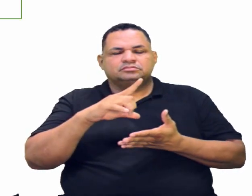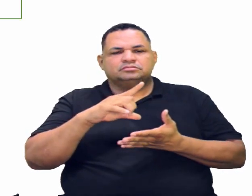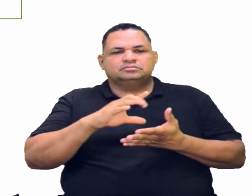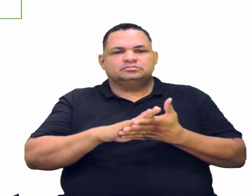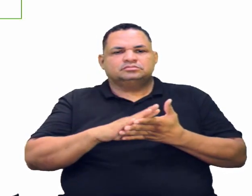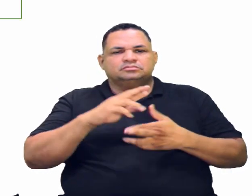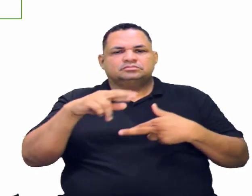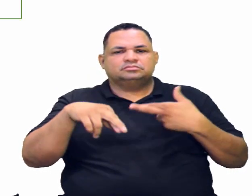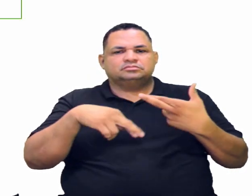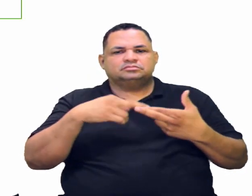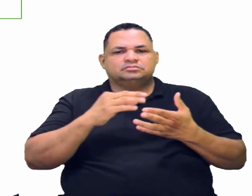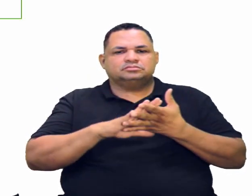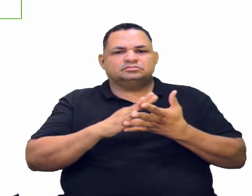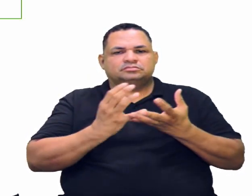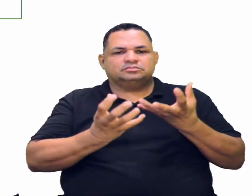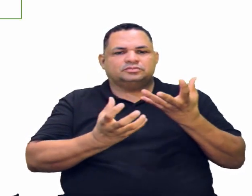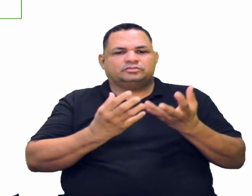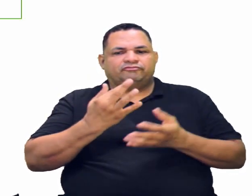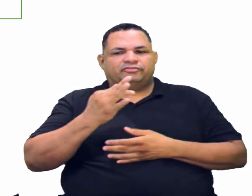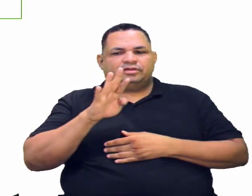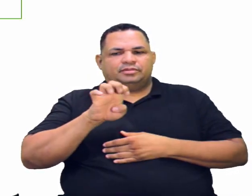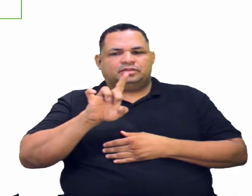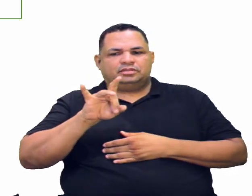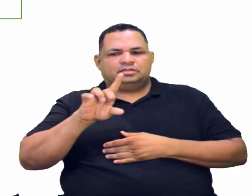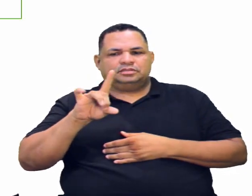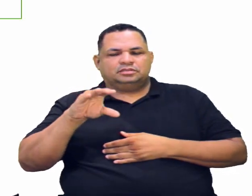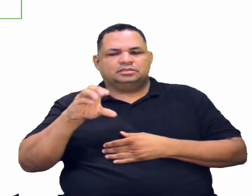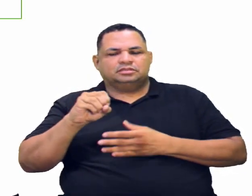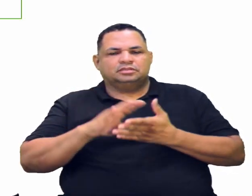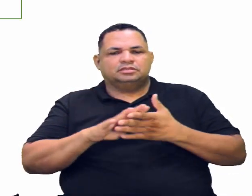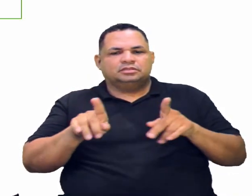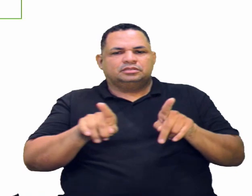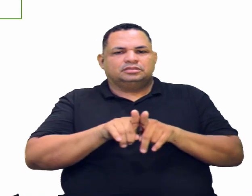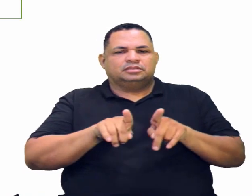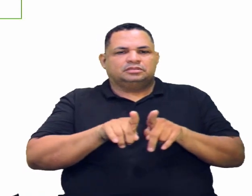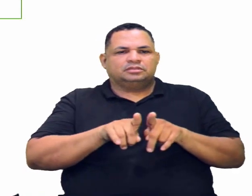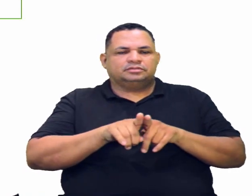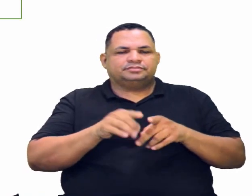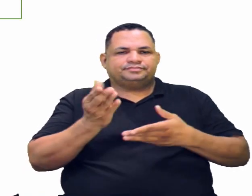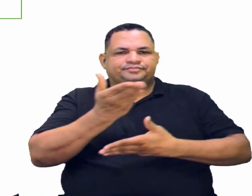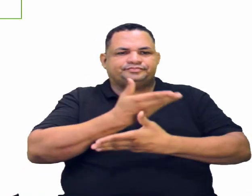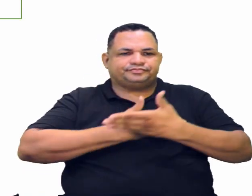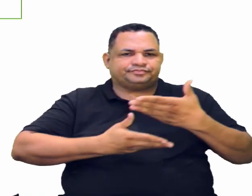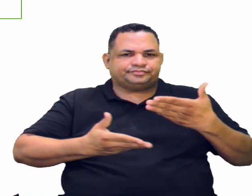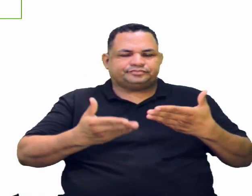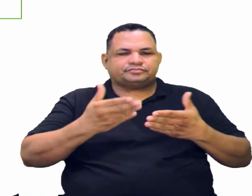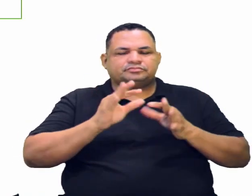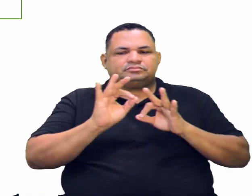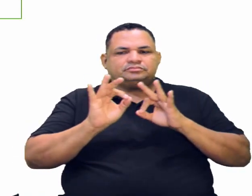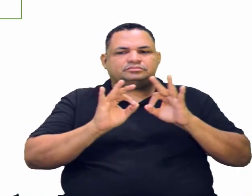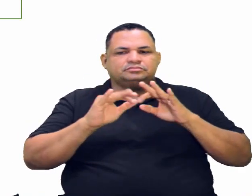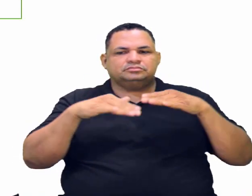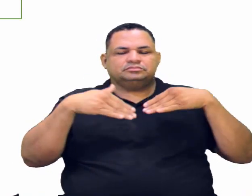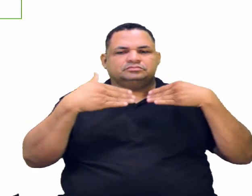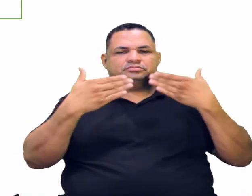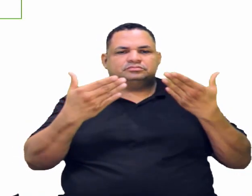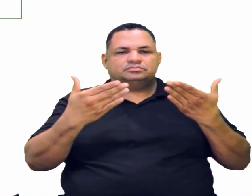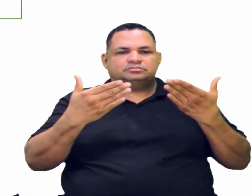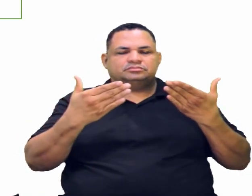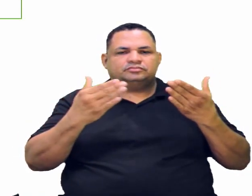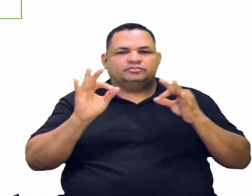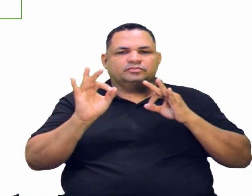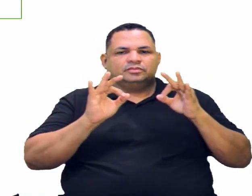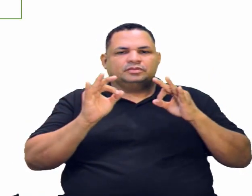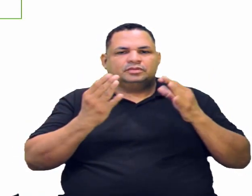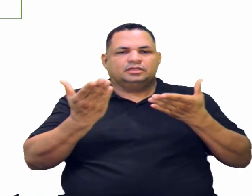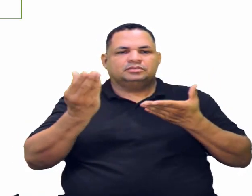são as reações de fermentação. A gente viu também a interação dos álcoons quando eles são